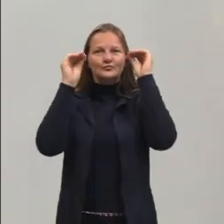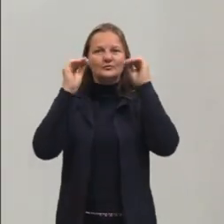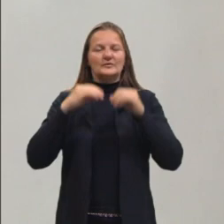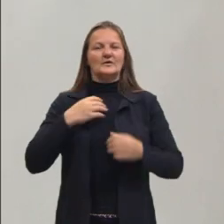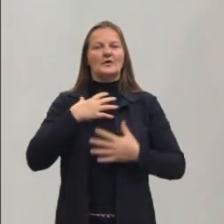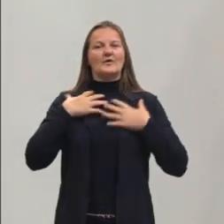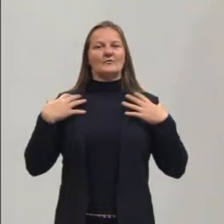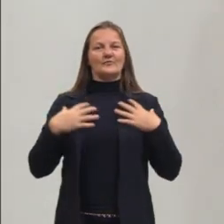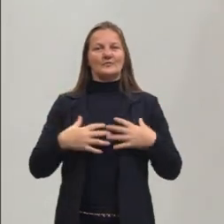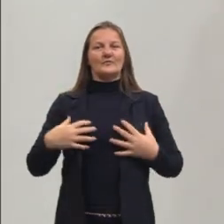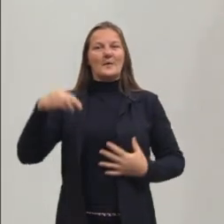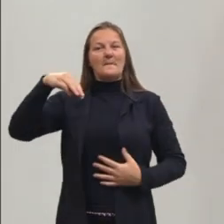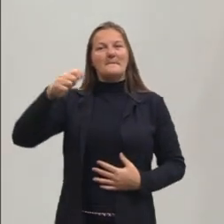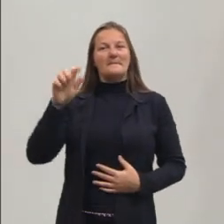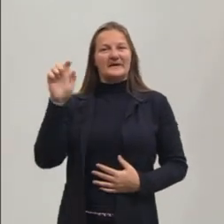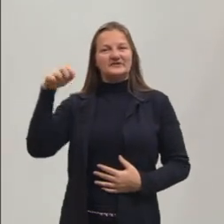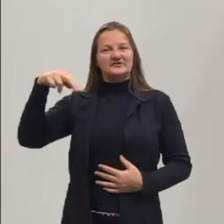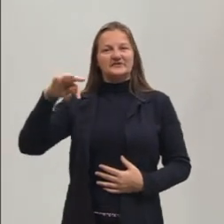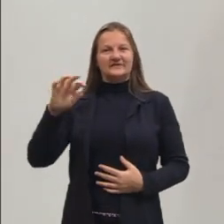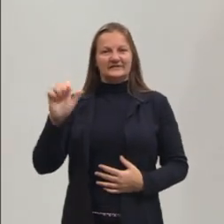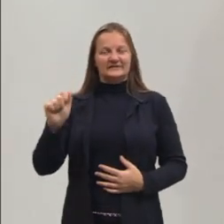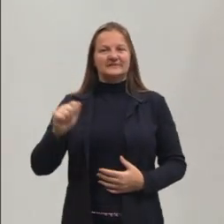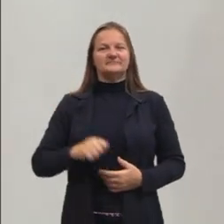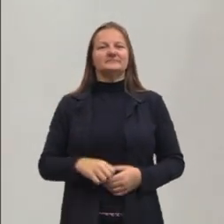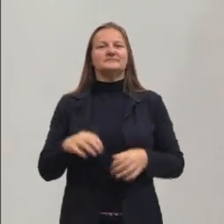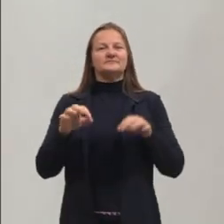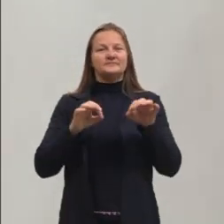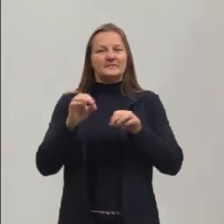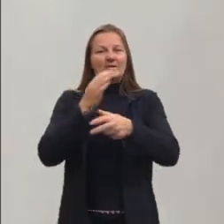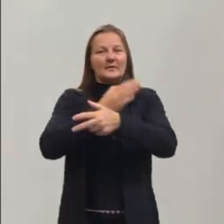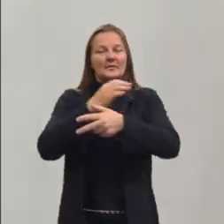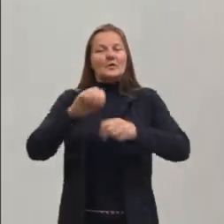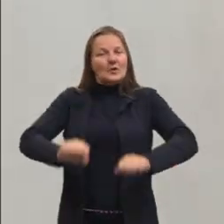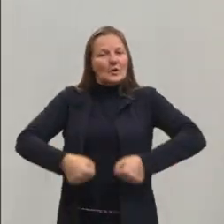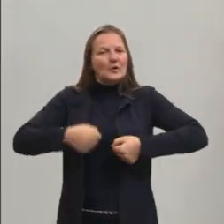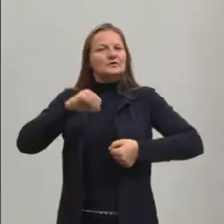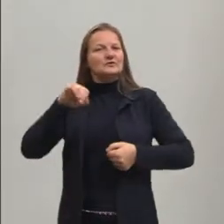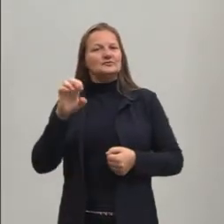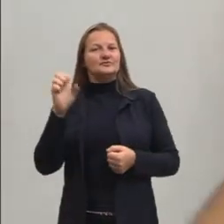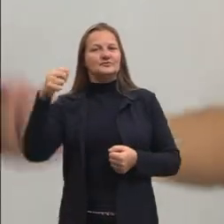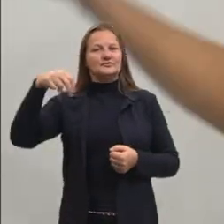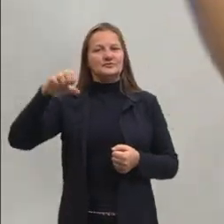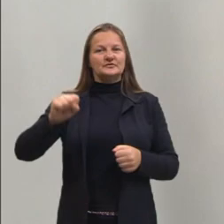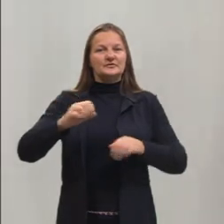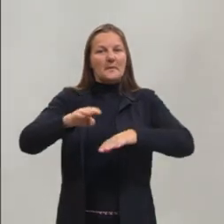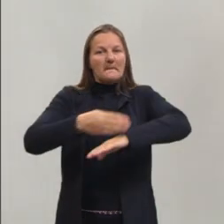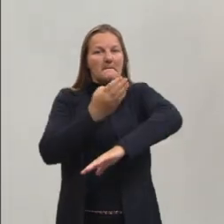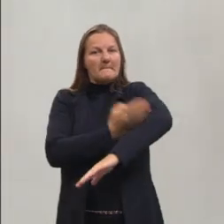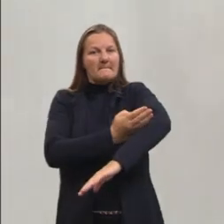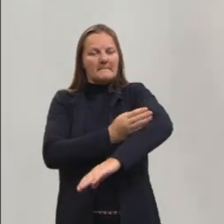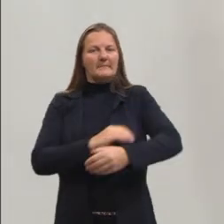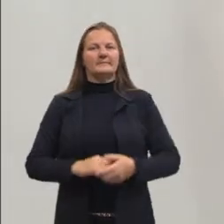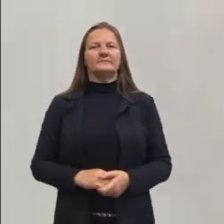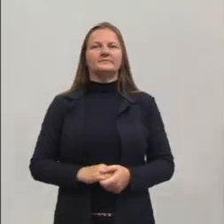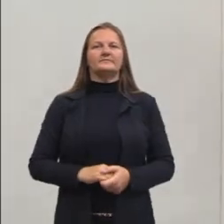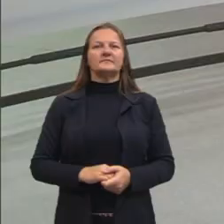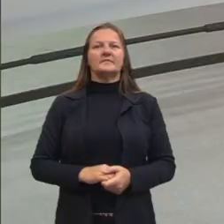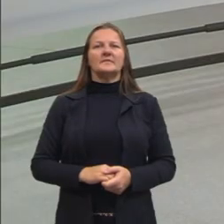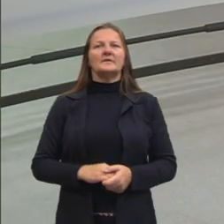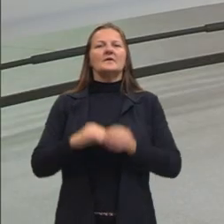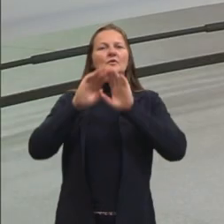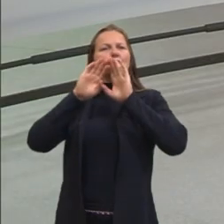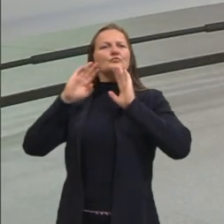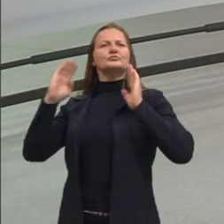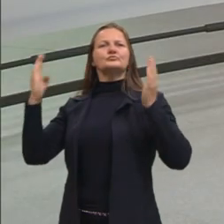camiseta de cor magenta do Pré-Enem, do programa, calça jeans e bota. Bom, aqui no estúdio nós temos um longo panel